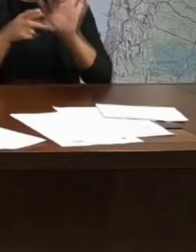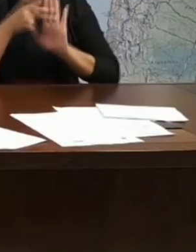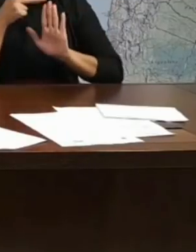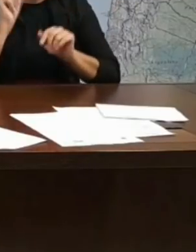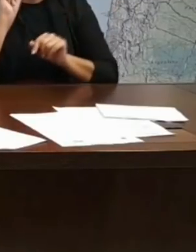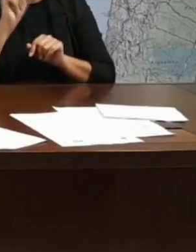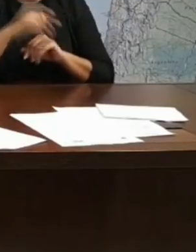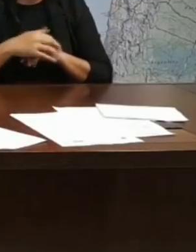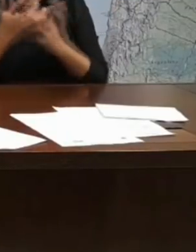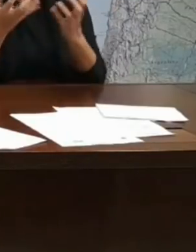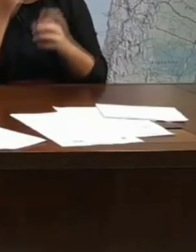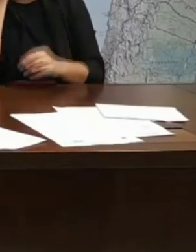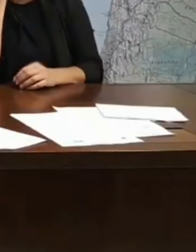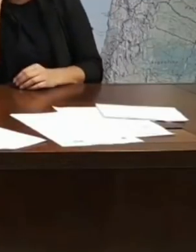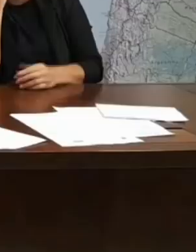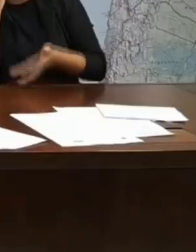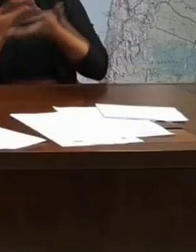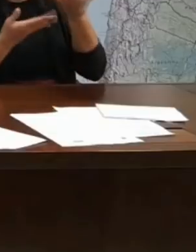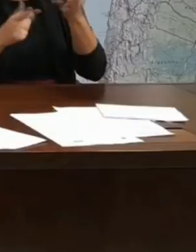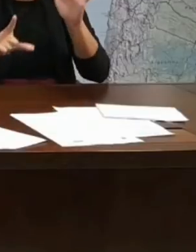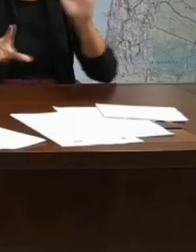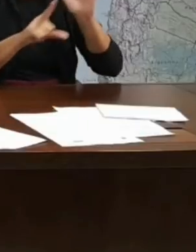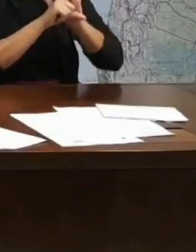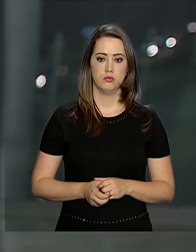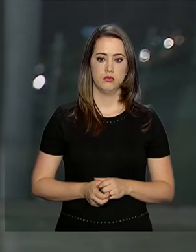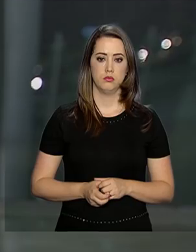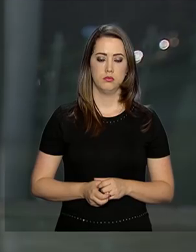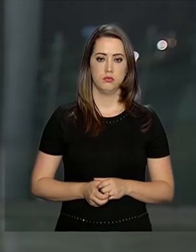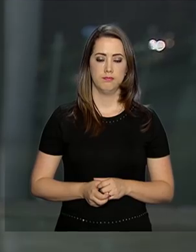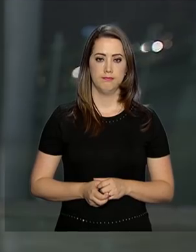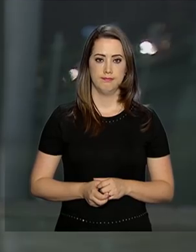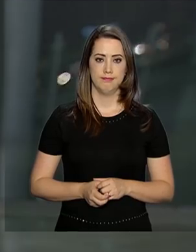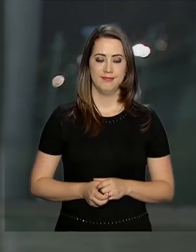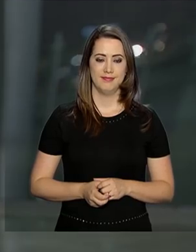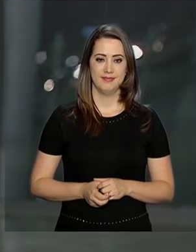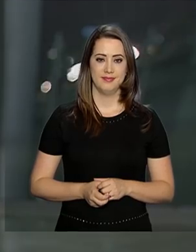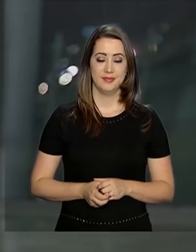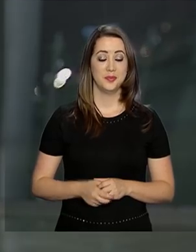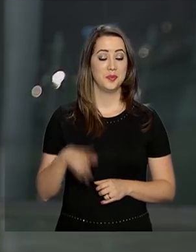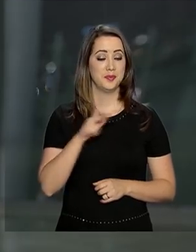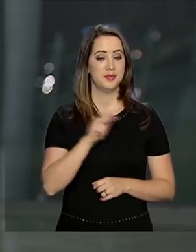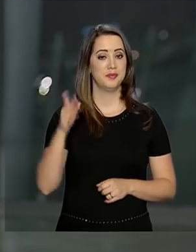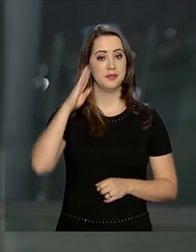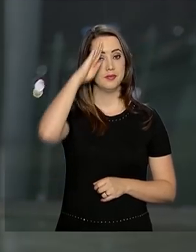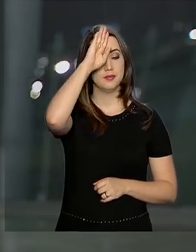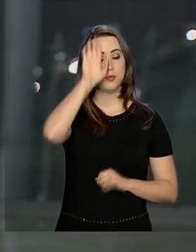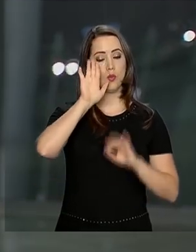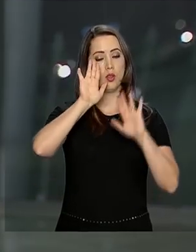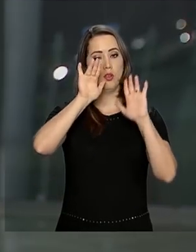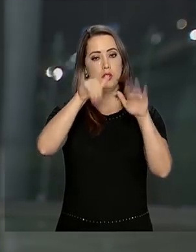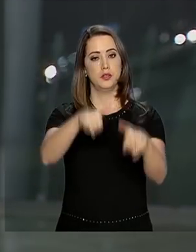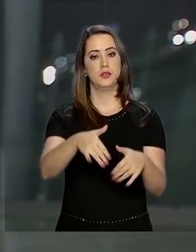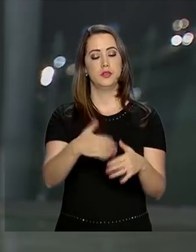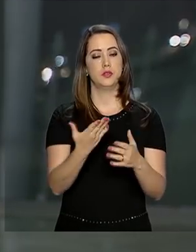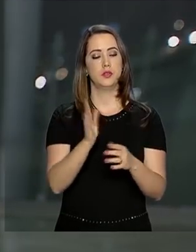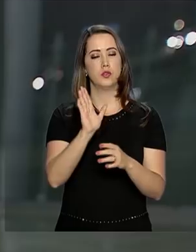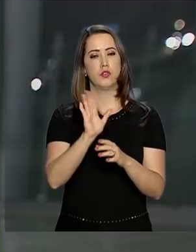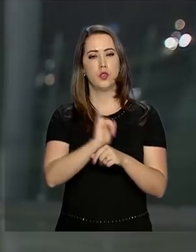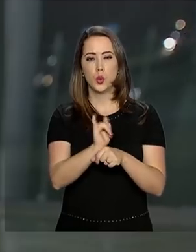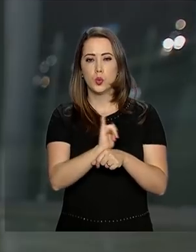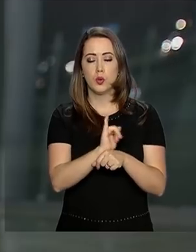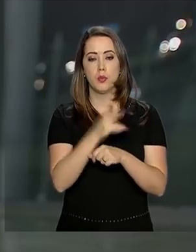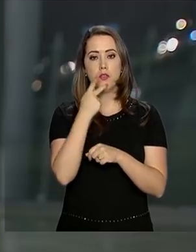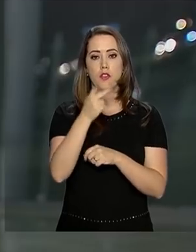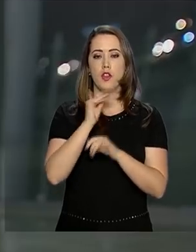tenta destravar a legislação processual. O presidente Jair Bolsonaro finalizou a live com alguns